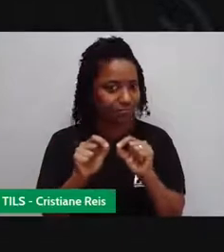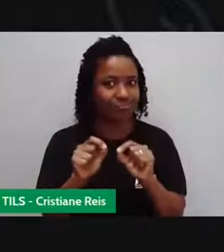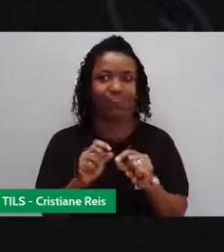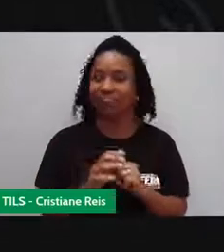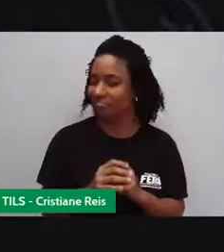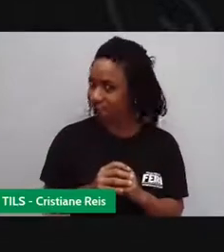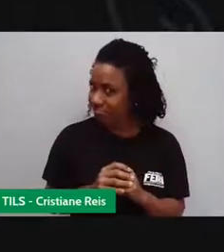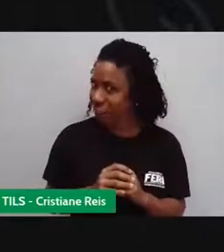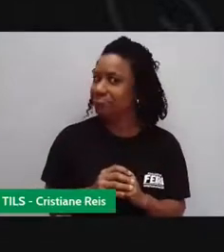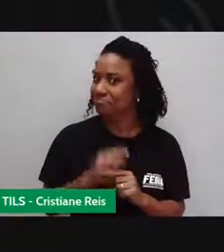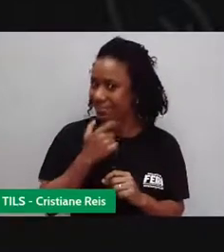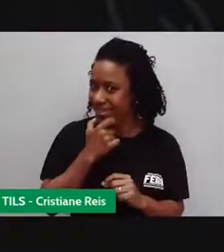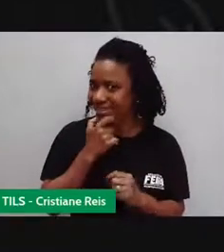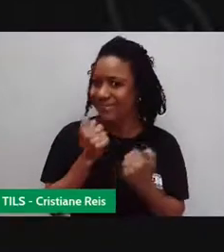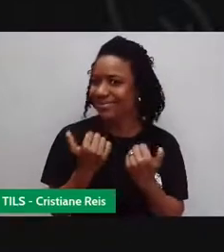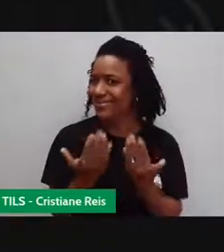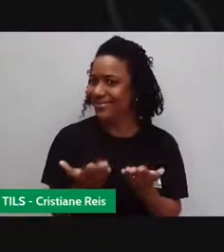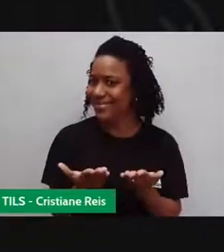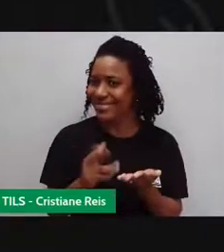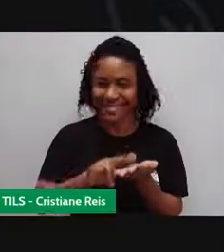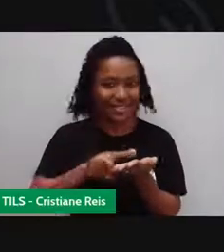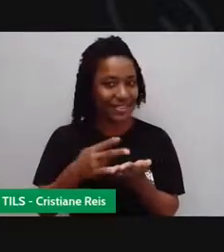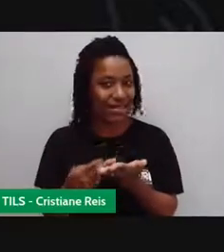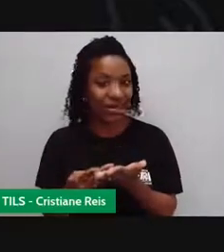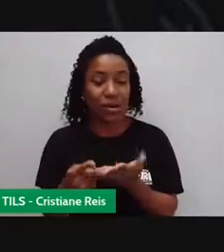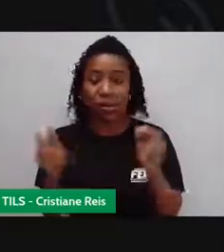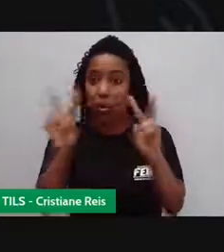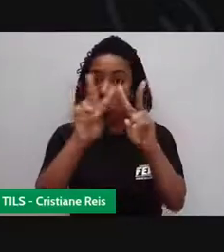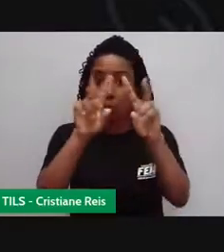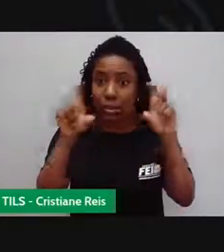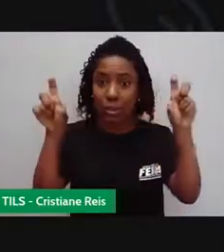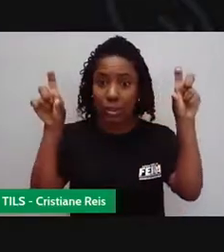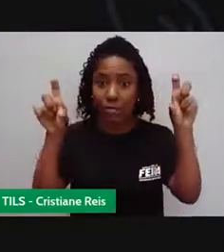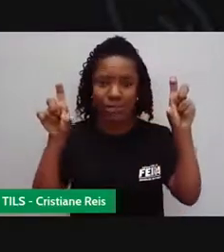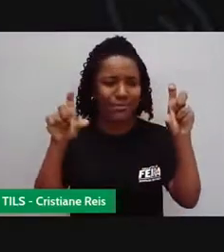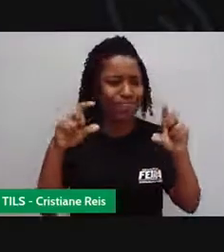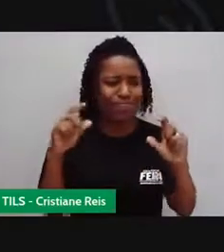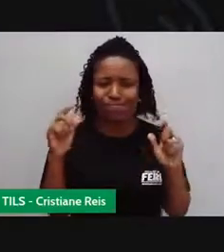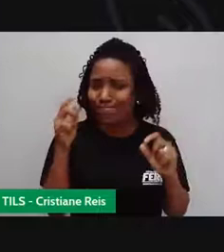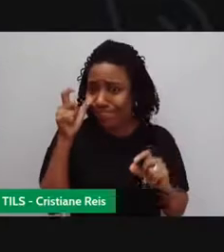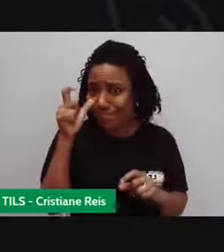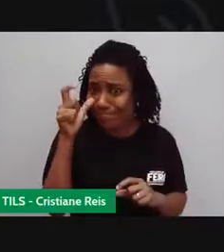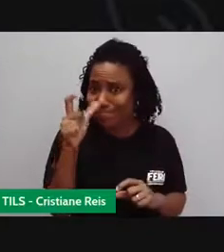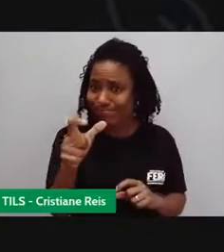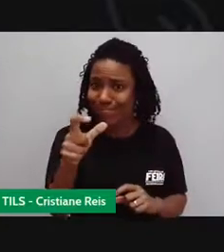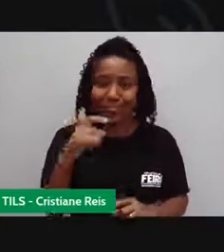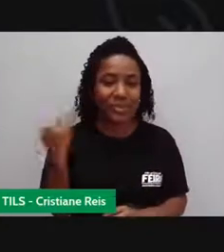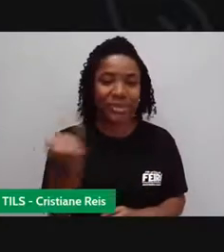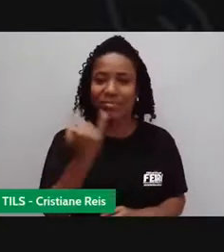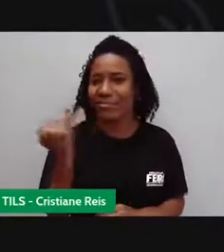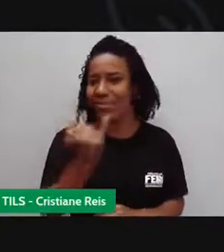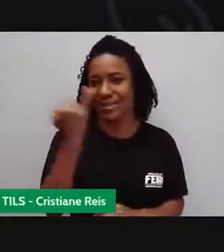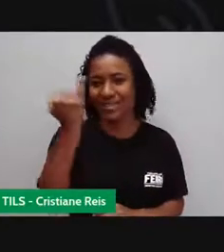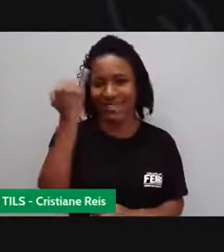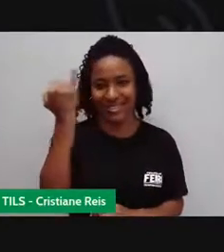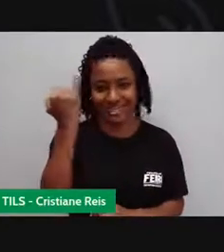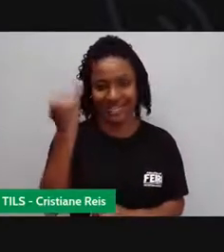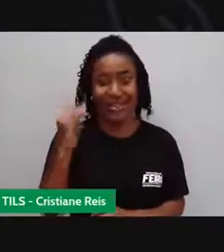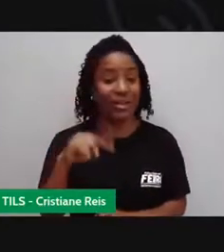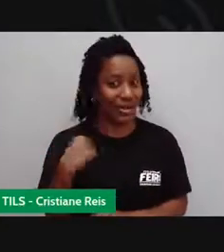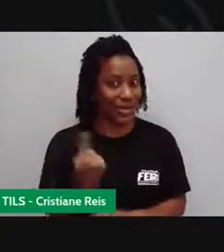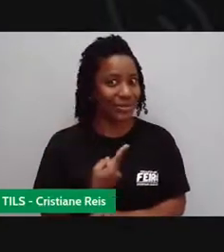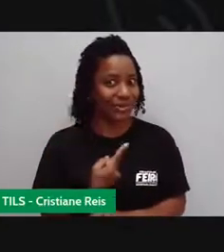and important. É um tema muito interessante e muito importante. E vai enriquecer o nosso